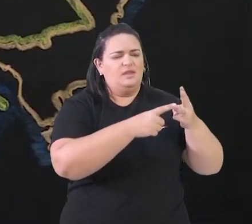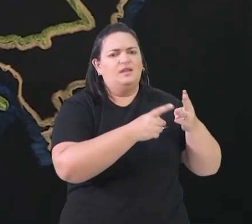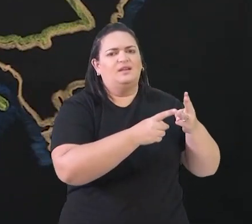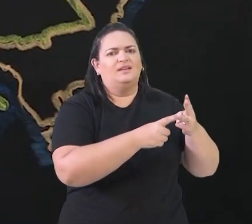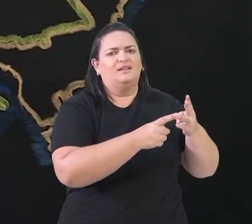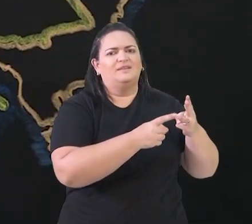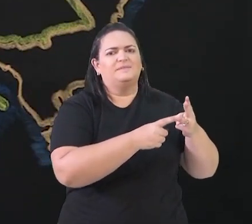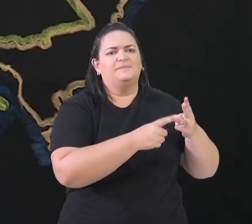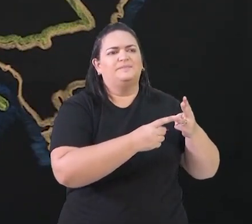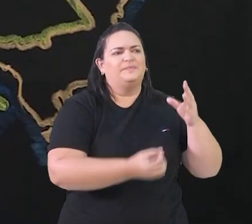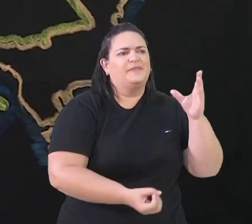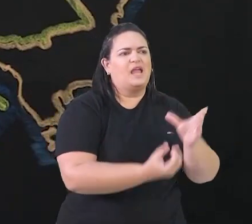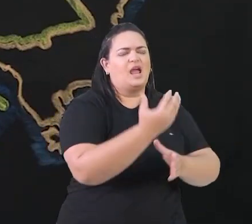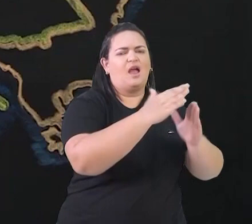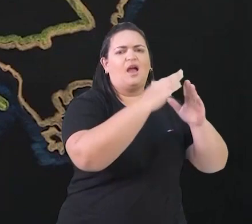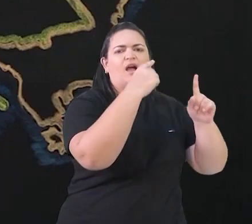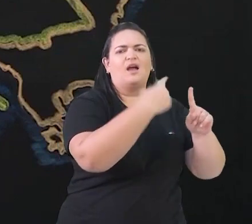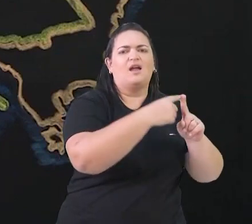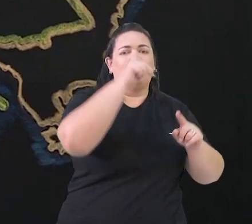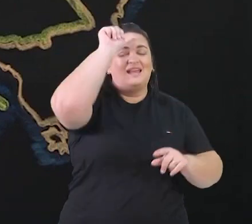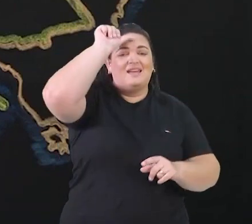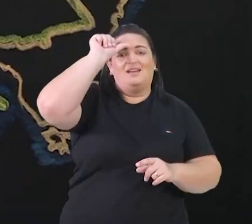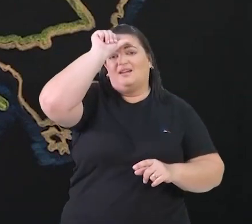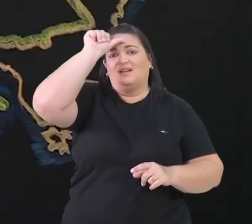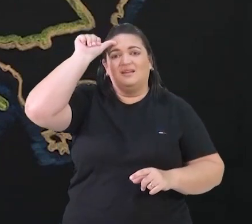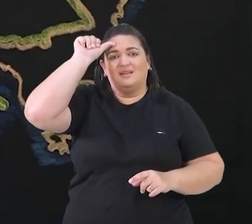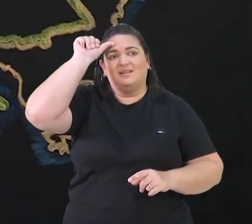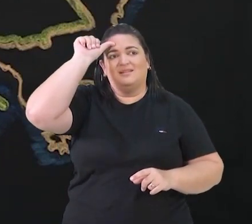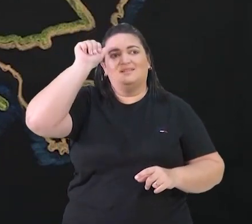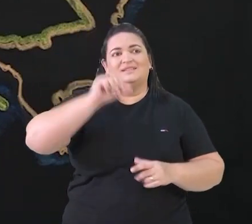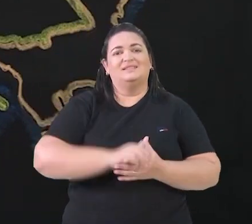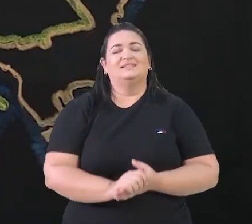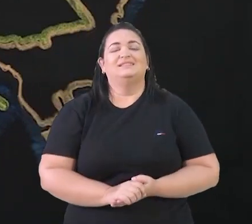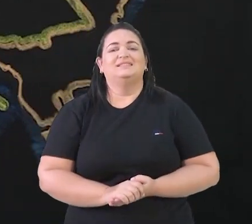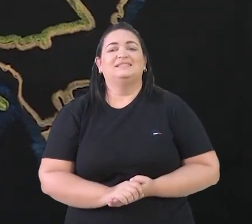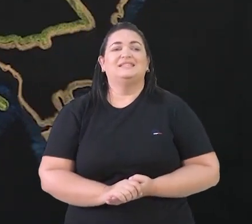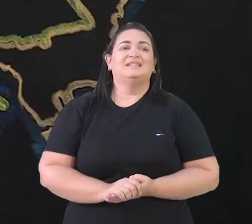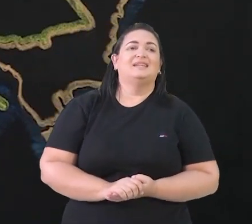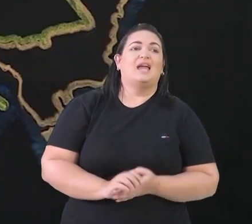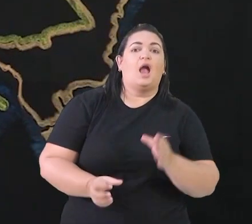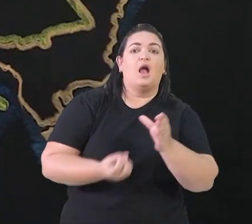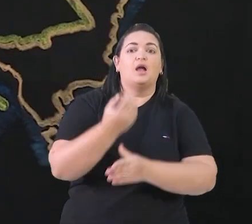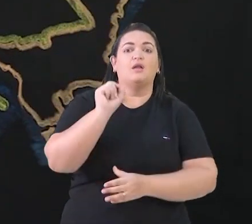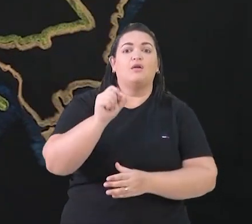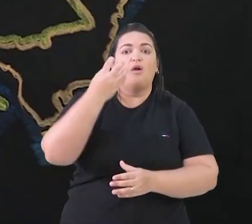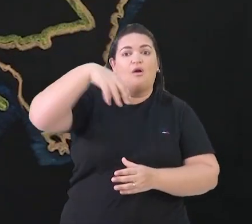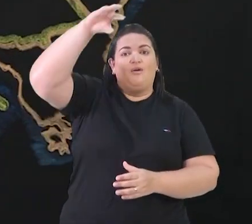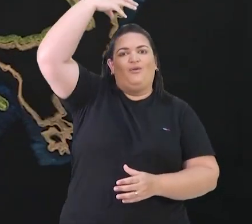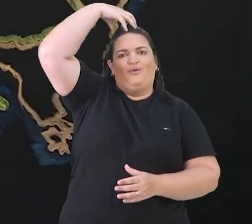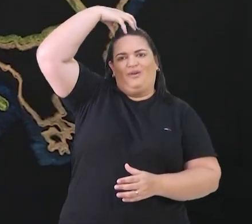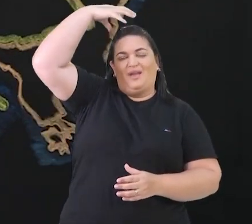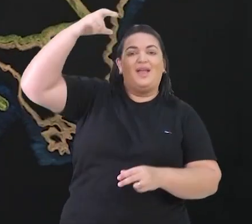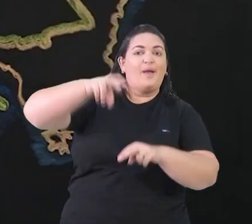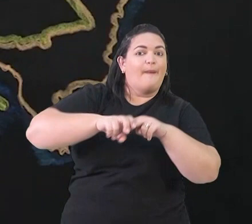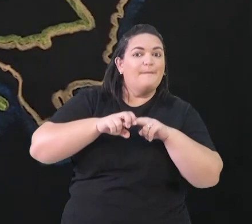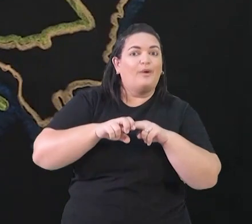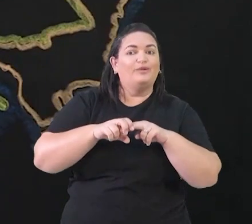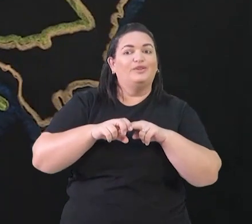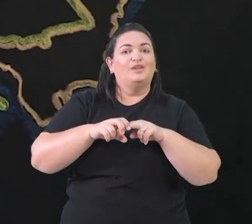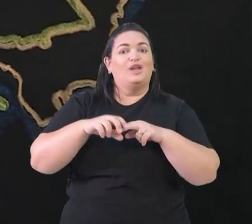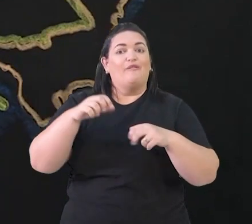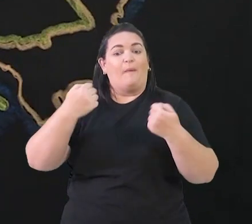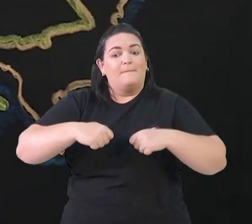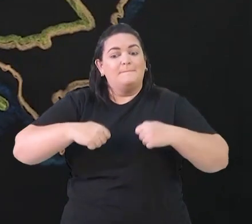trabalho. Depois surge a Igreja Anglicana, que é aquela igreja que criou lá o rei da Inglaterra por conta daquela questão